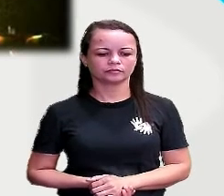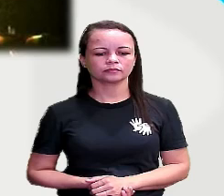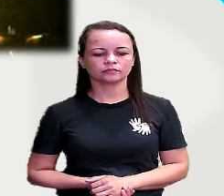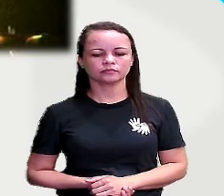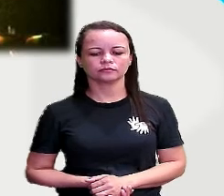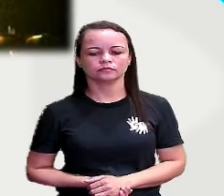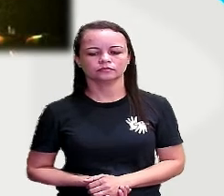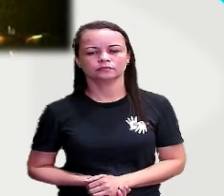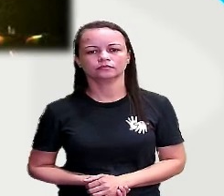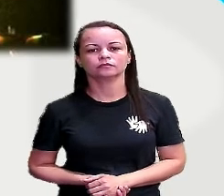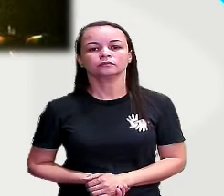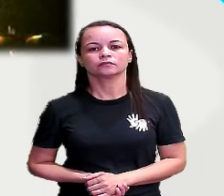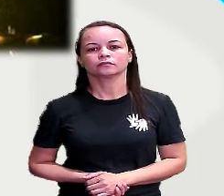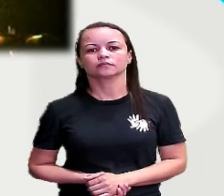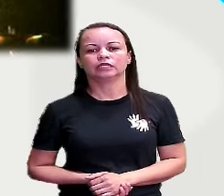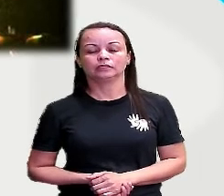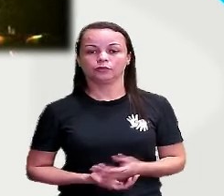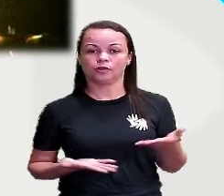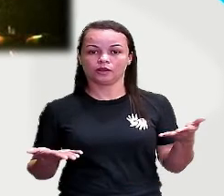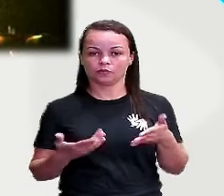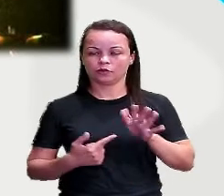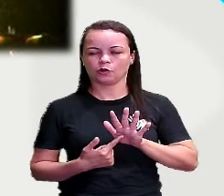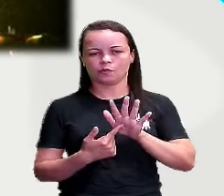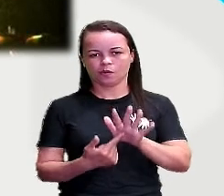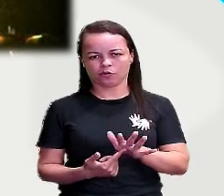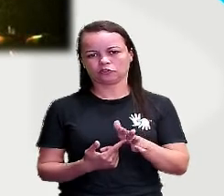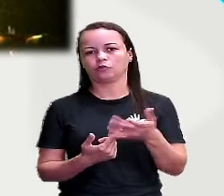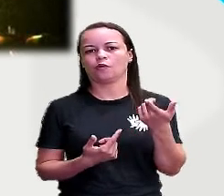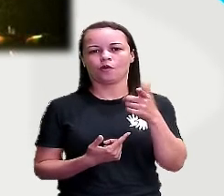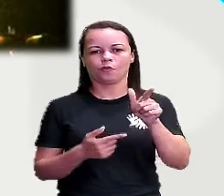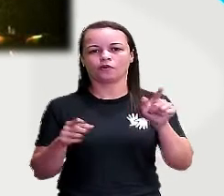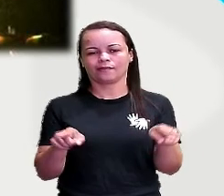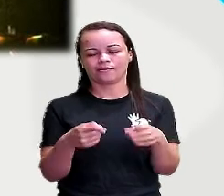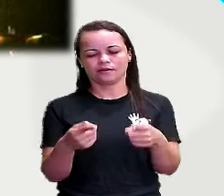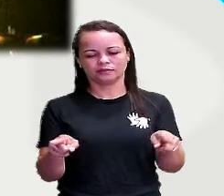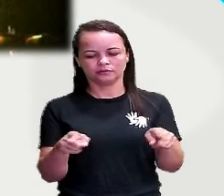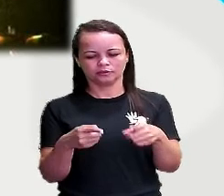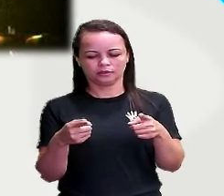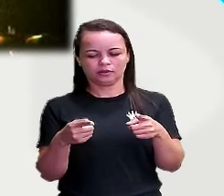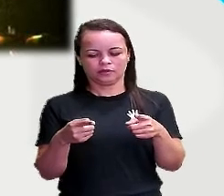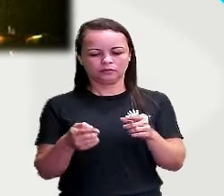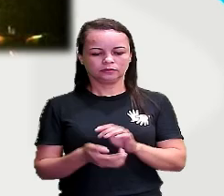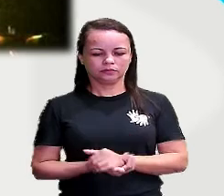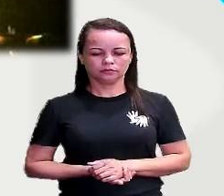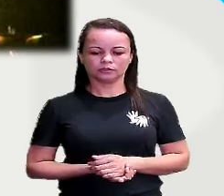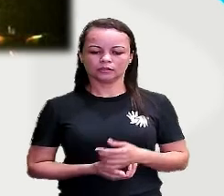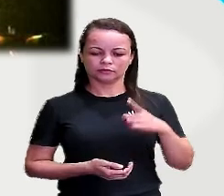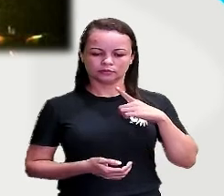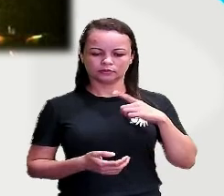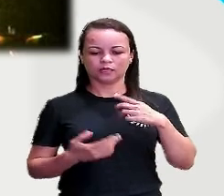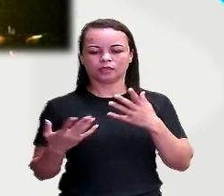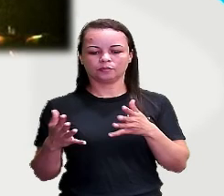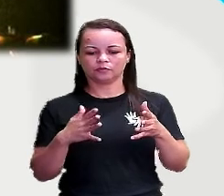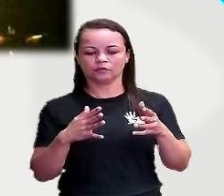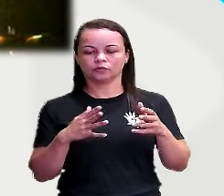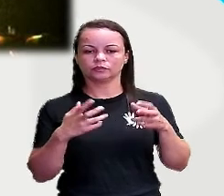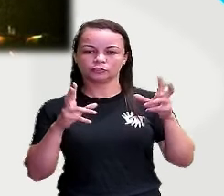Então, aqui eu trouxe outra canção, dessa vez de Zélia Nunca. Tem por título, ó, todos os verbos.